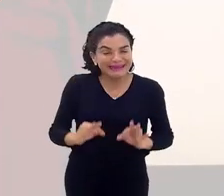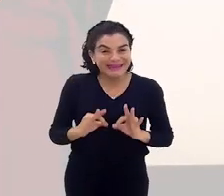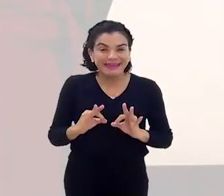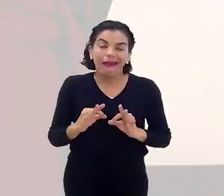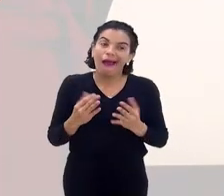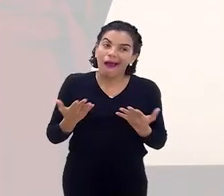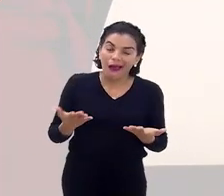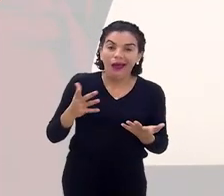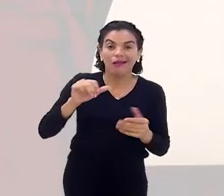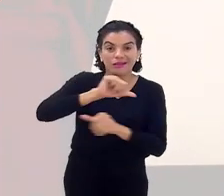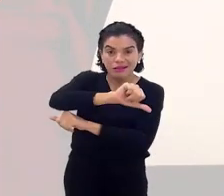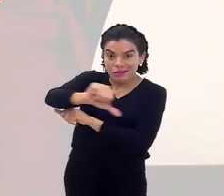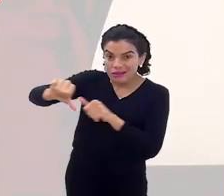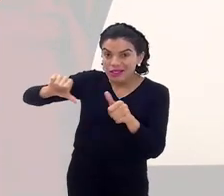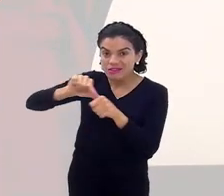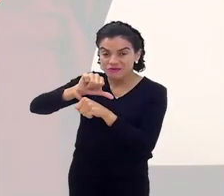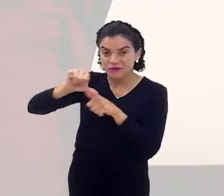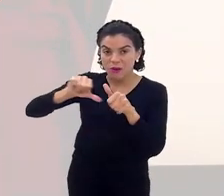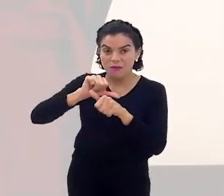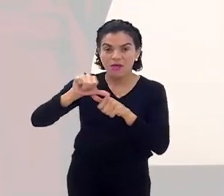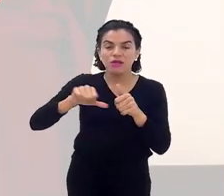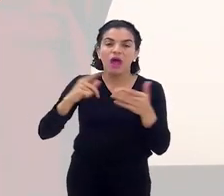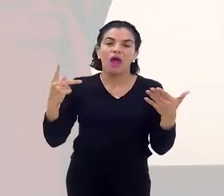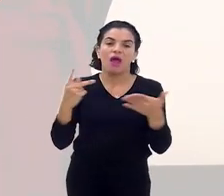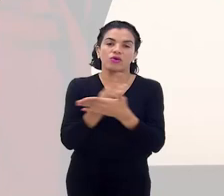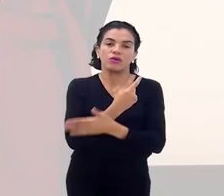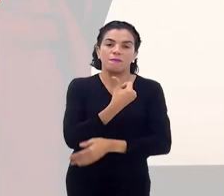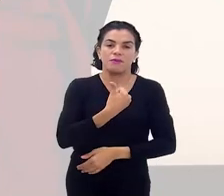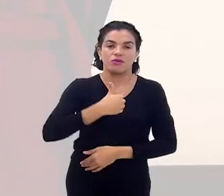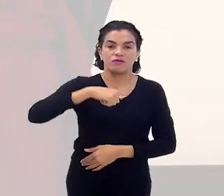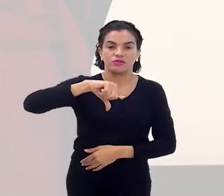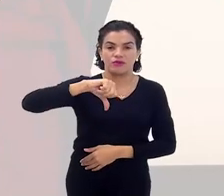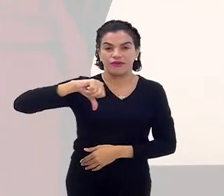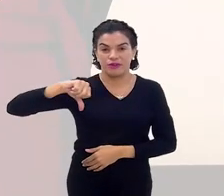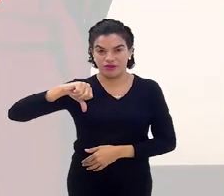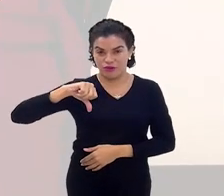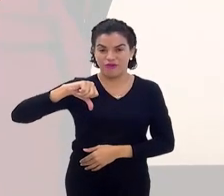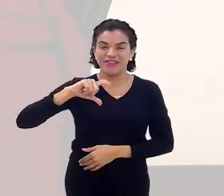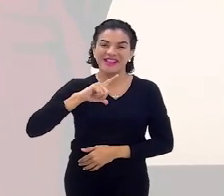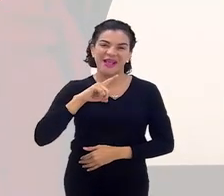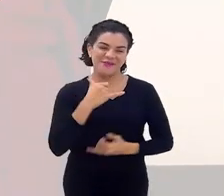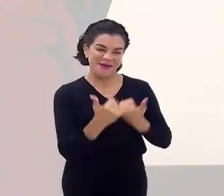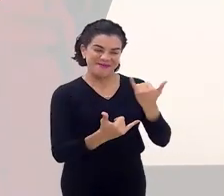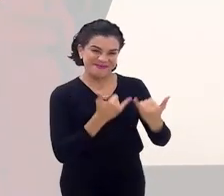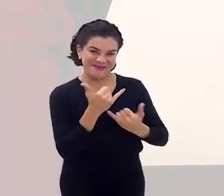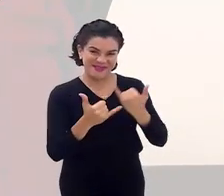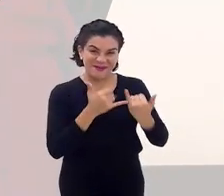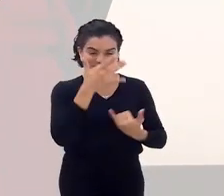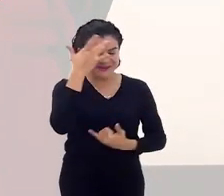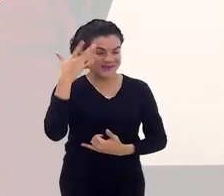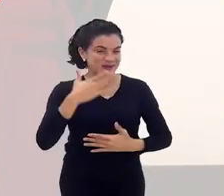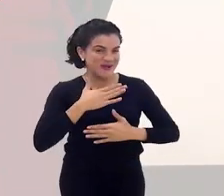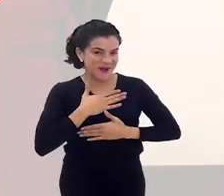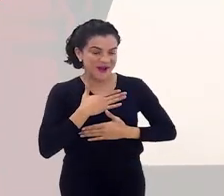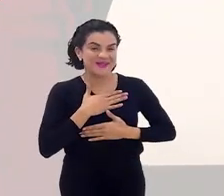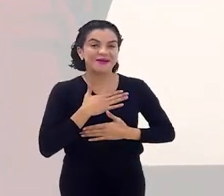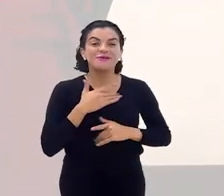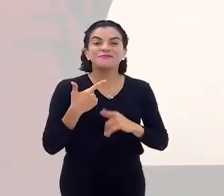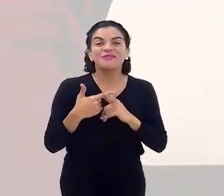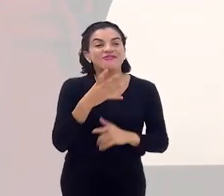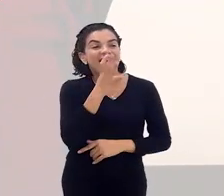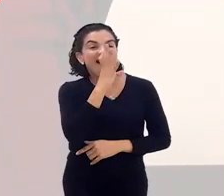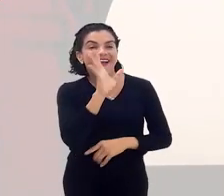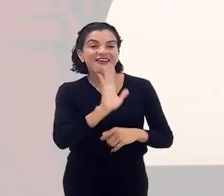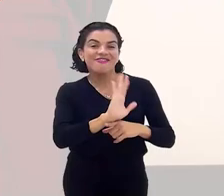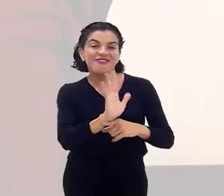Aí, assim, há transformação, né? Aconteceu em 1999. E aí tem uma brincadeira, assim, que as pessoas gostam, porque eu fui assistir